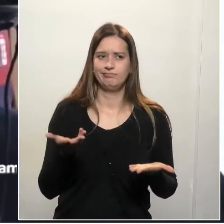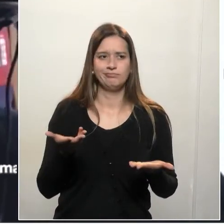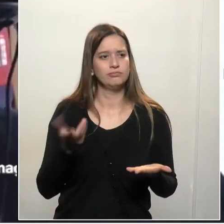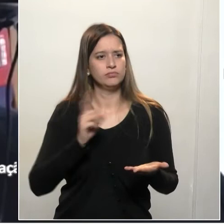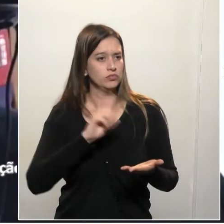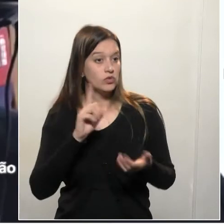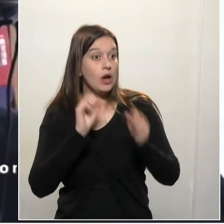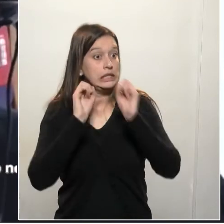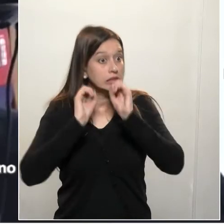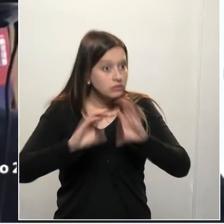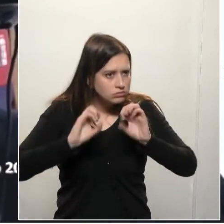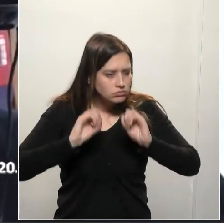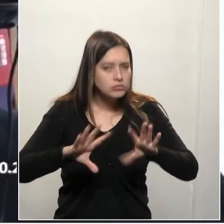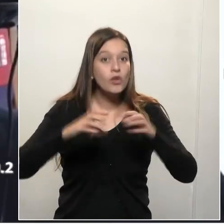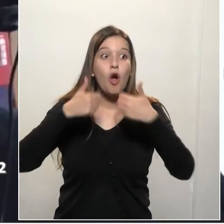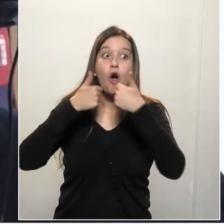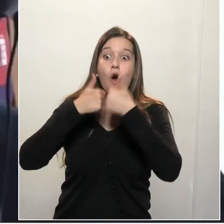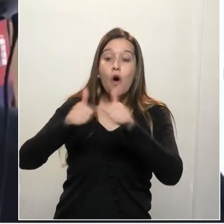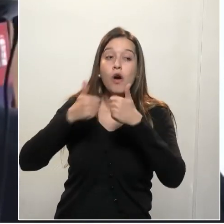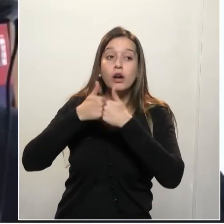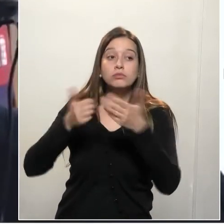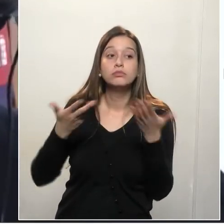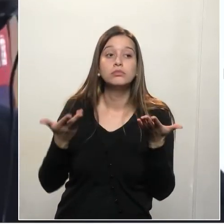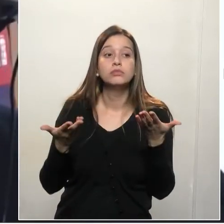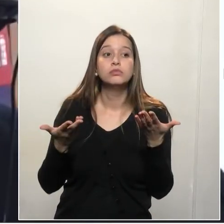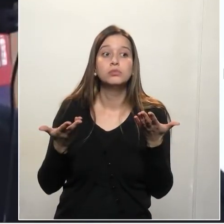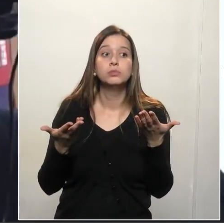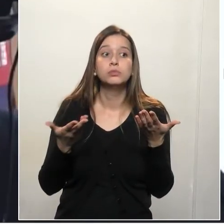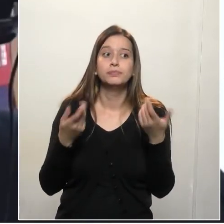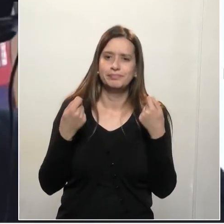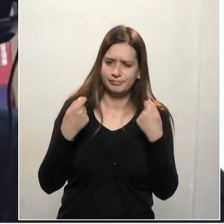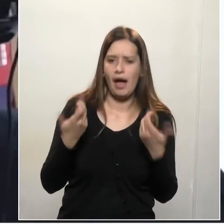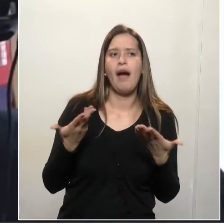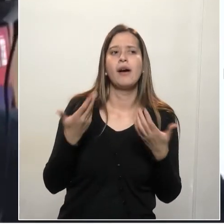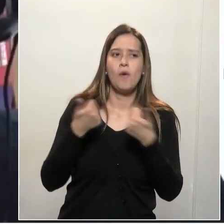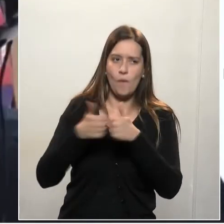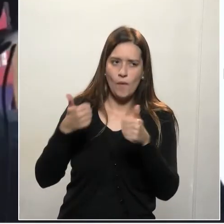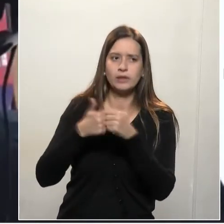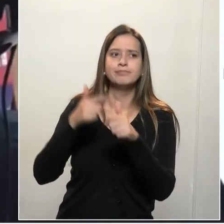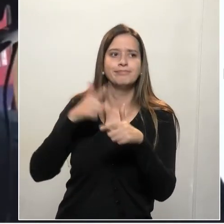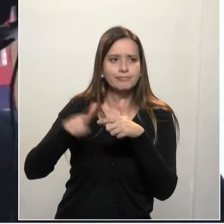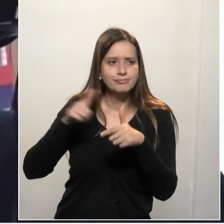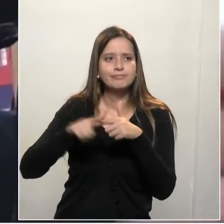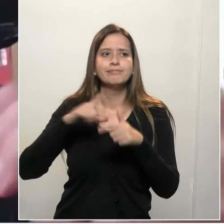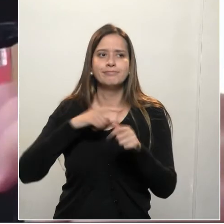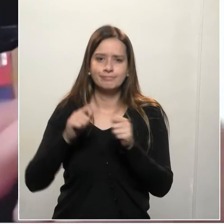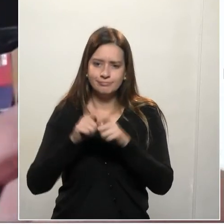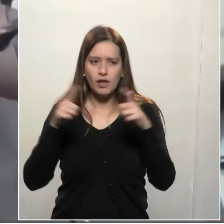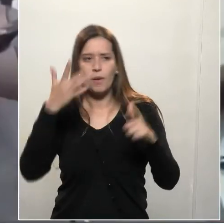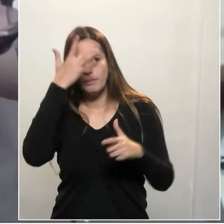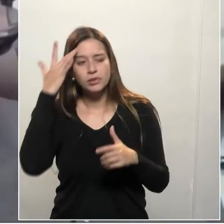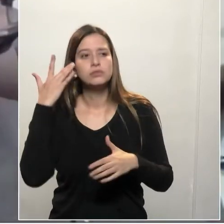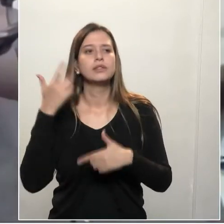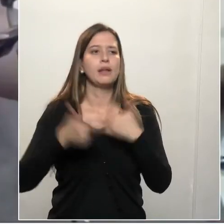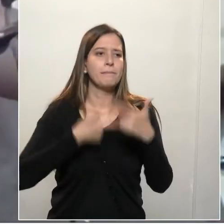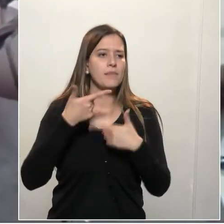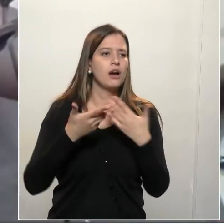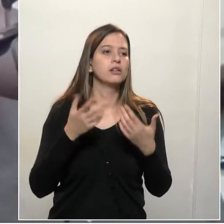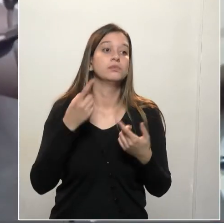parte das igrejas funcionam no sábado, aos domingos... Deputado